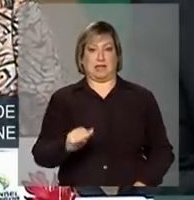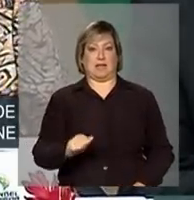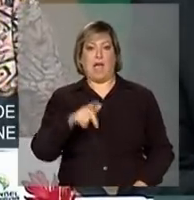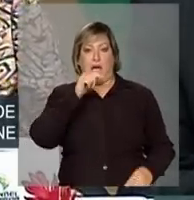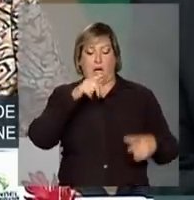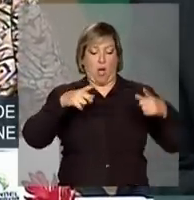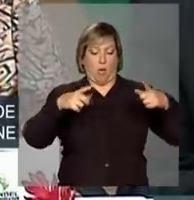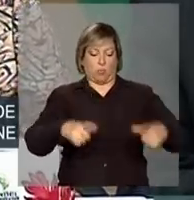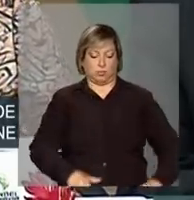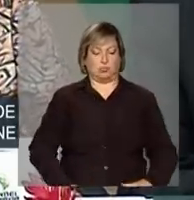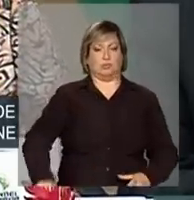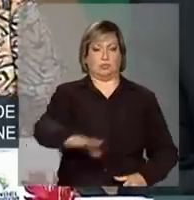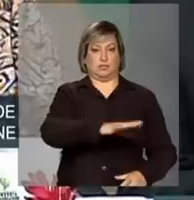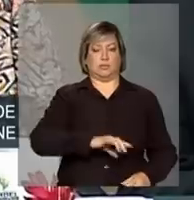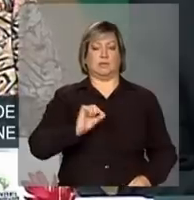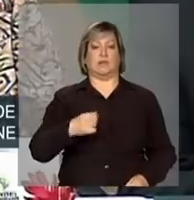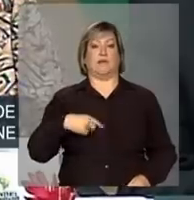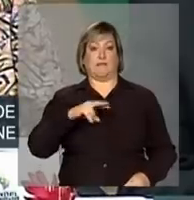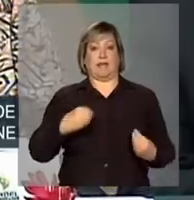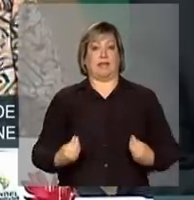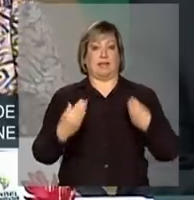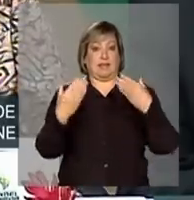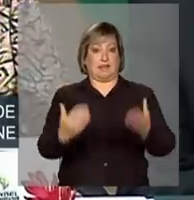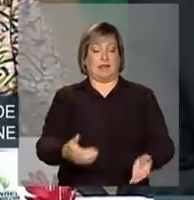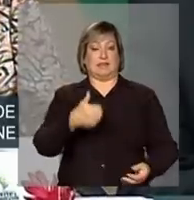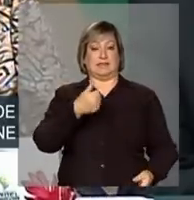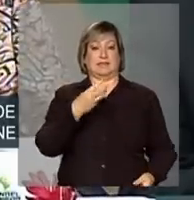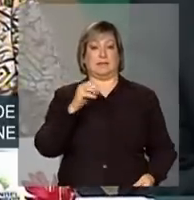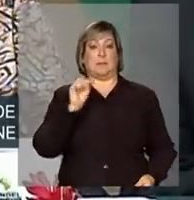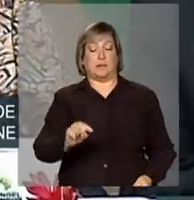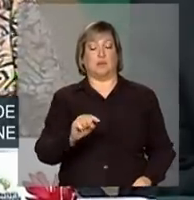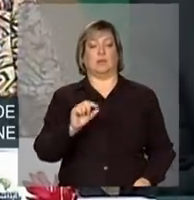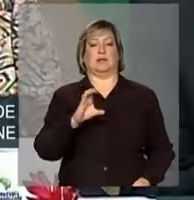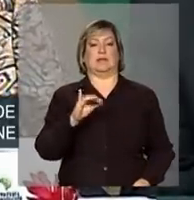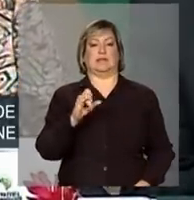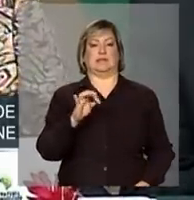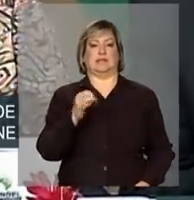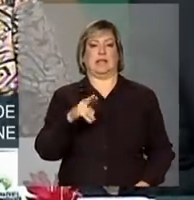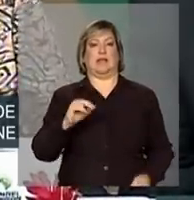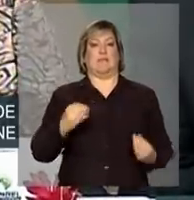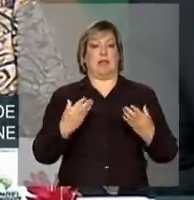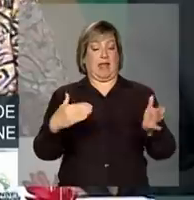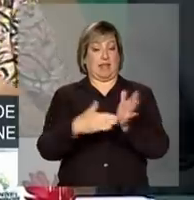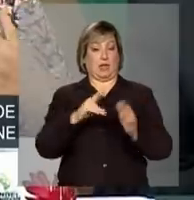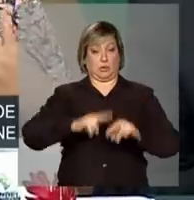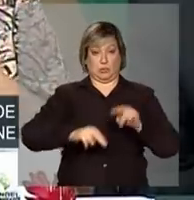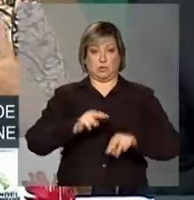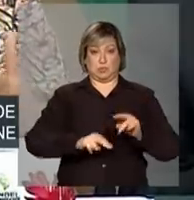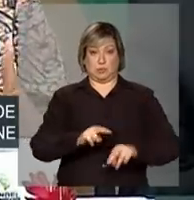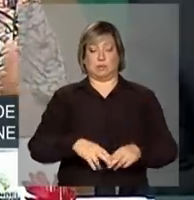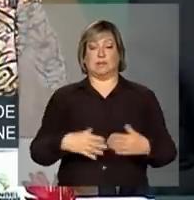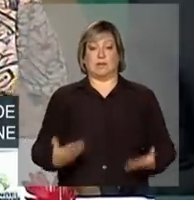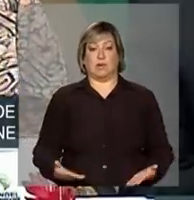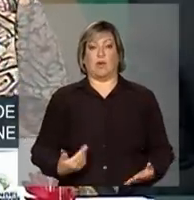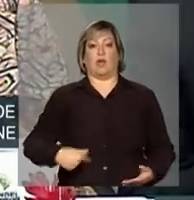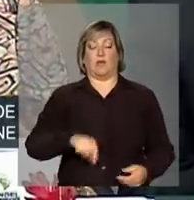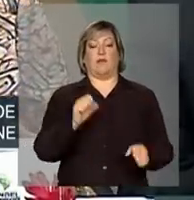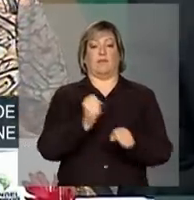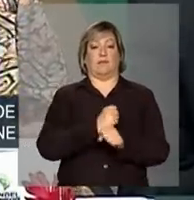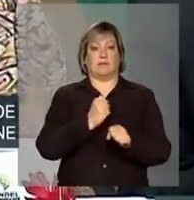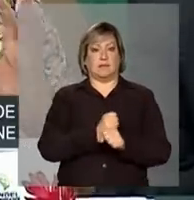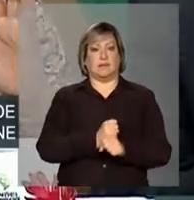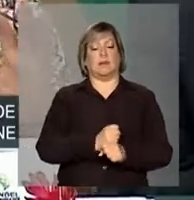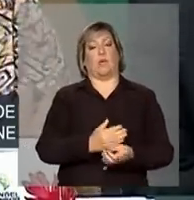julho 130 mil cisternas, nós vamos construir o restante das 240